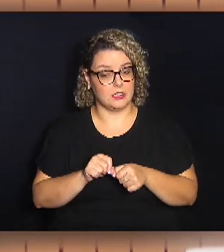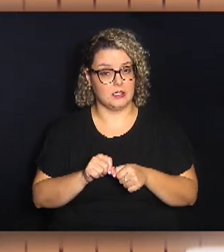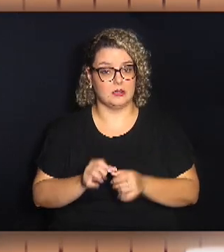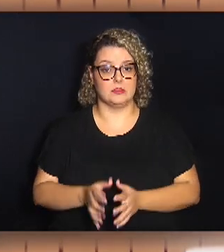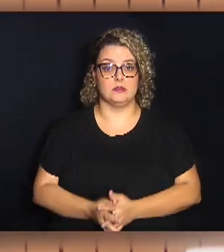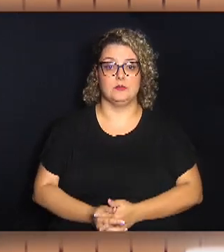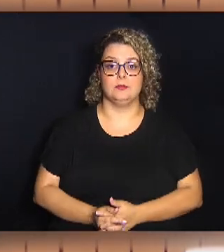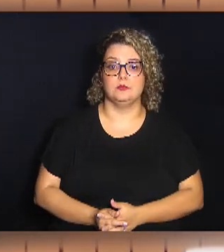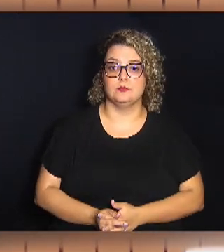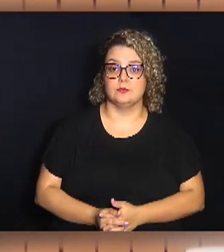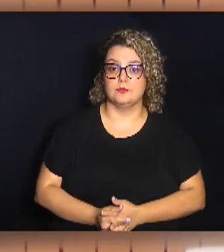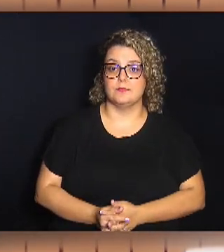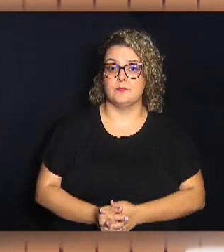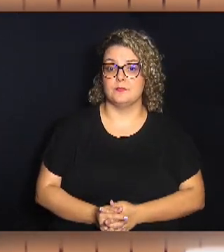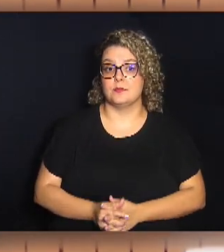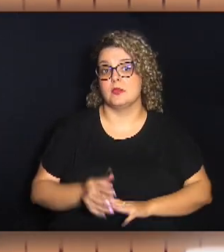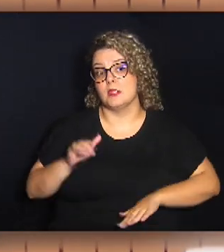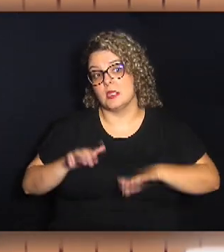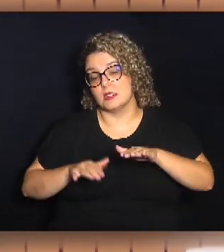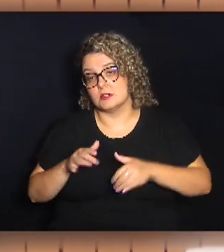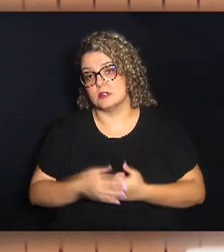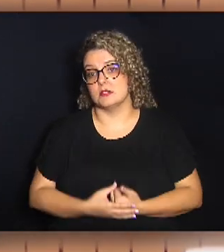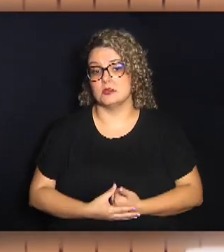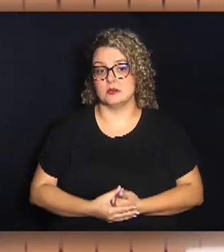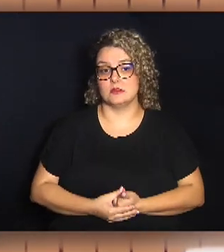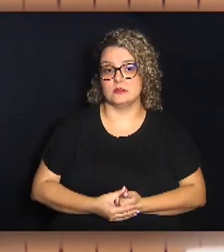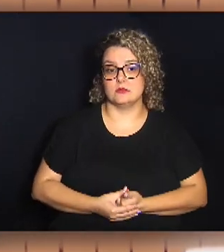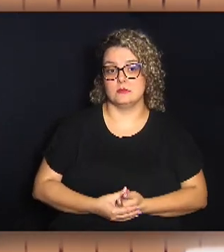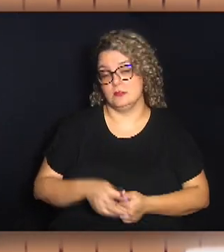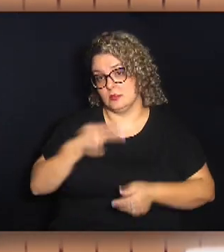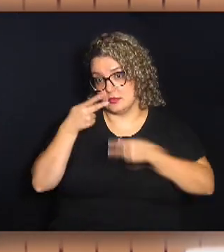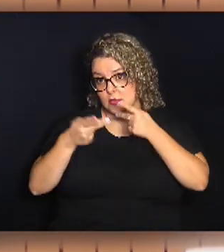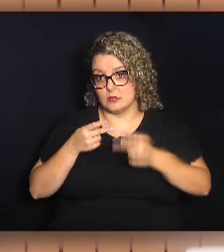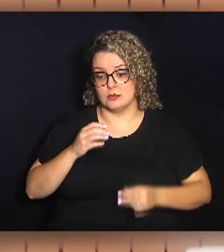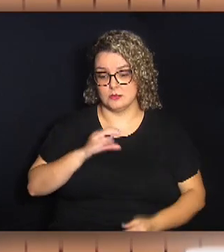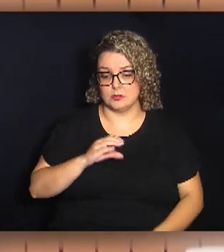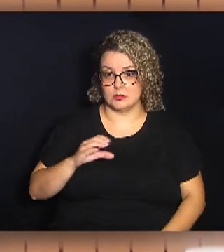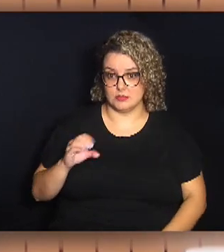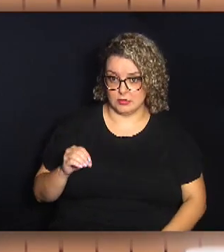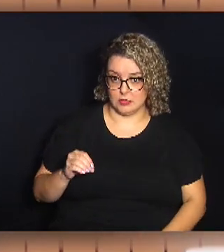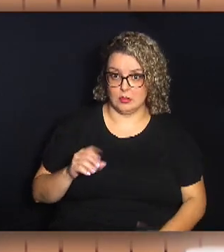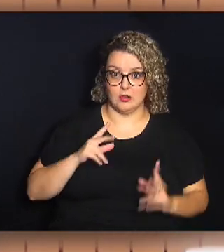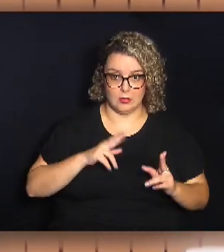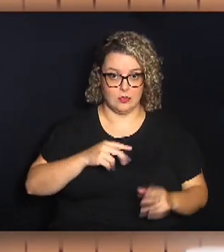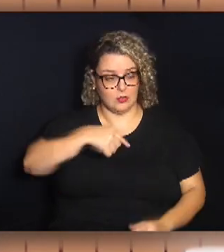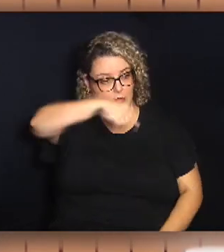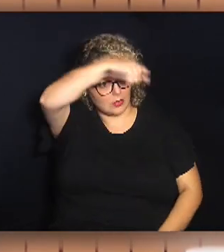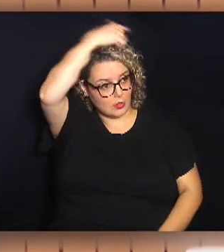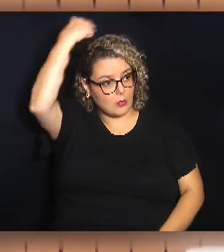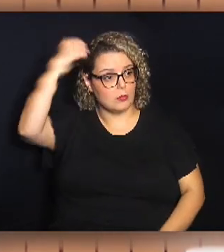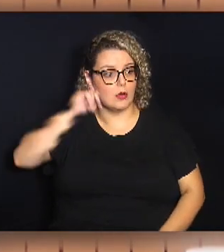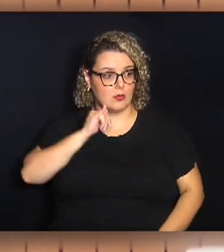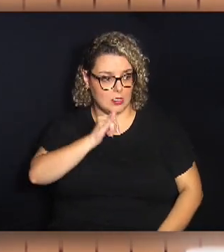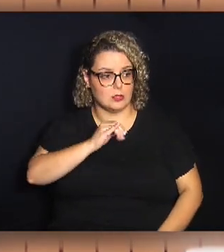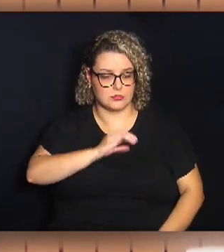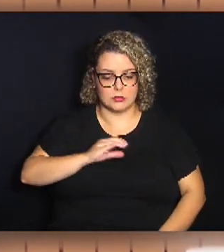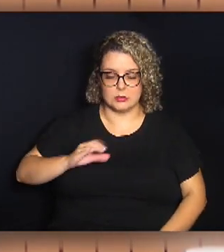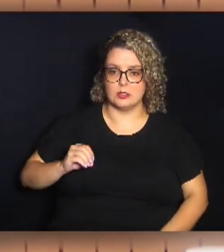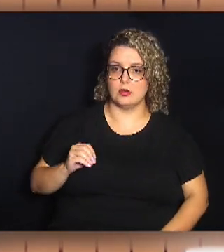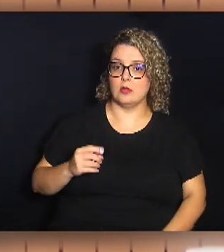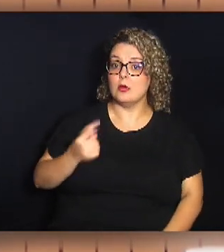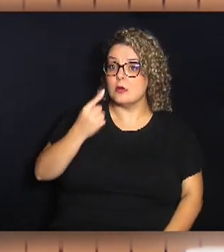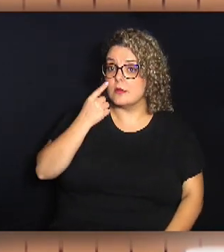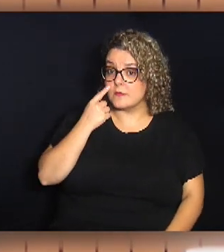muitas vezes, e aqui foi falado do CCO, que nem o Paulo Gaffaia falou do CCO, veja bem,